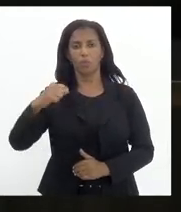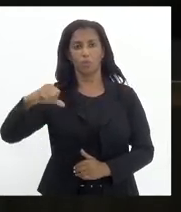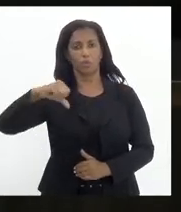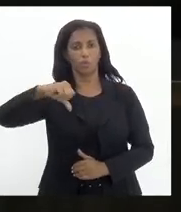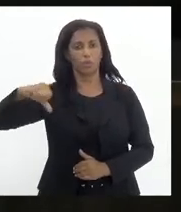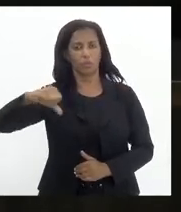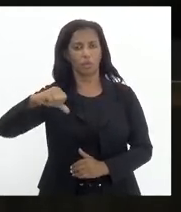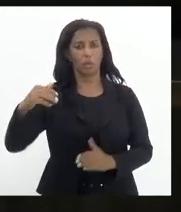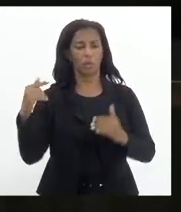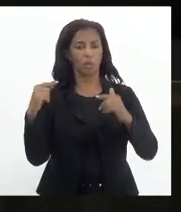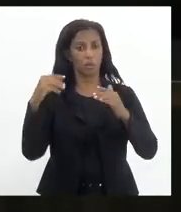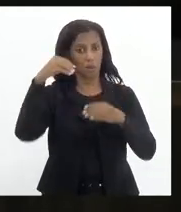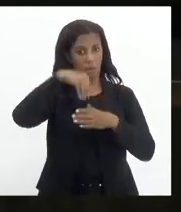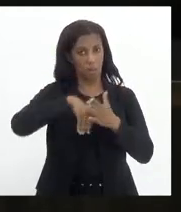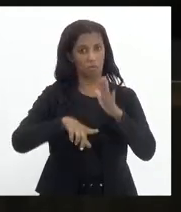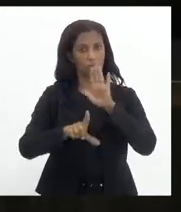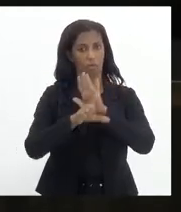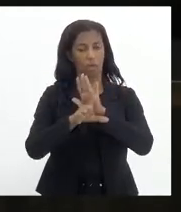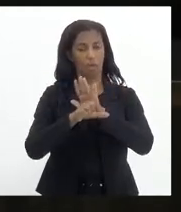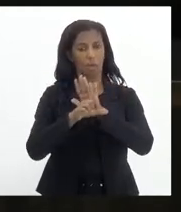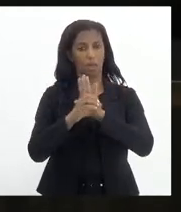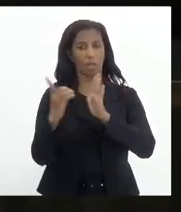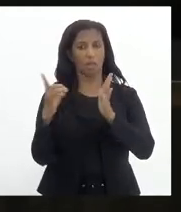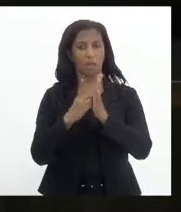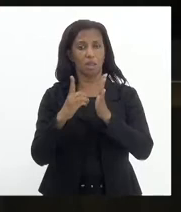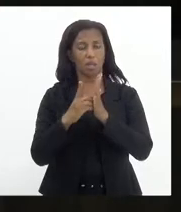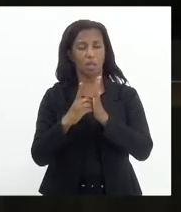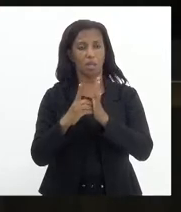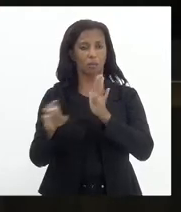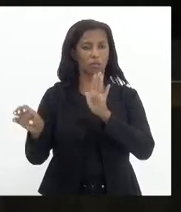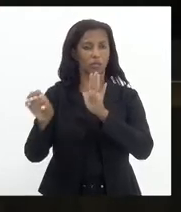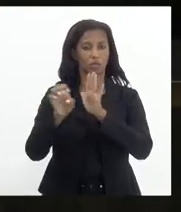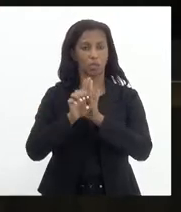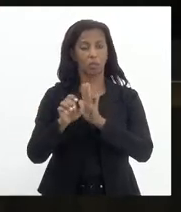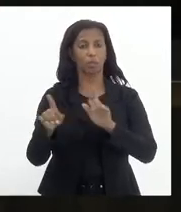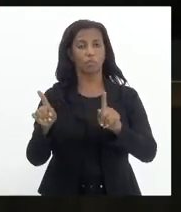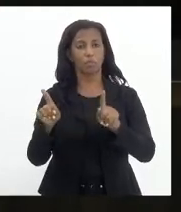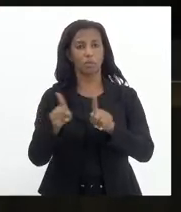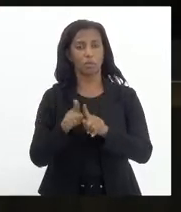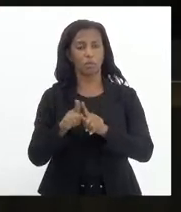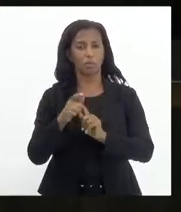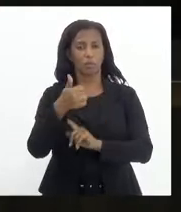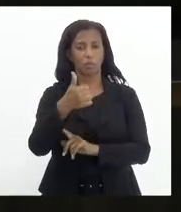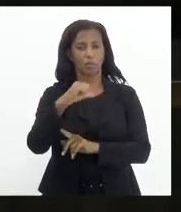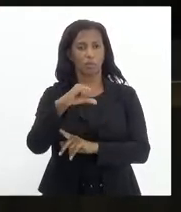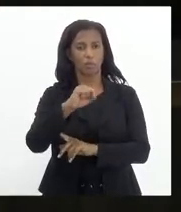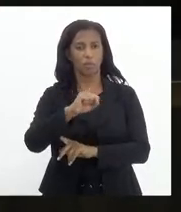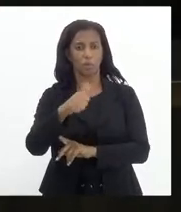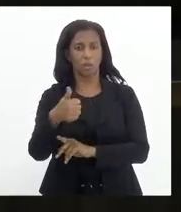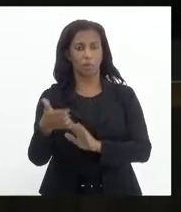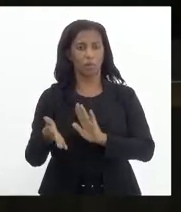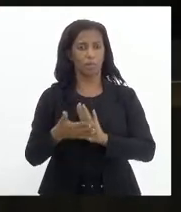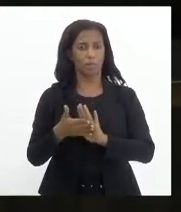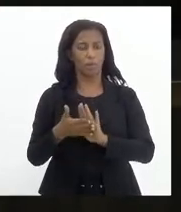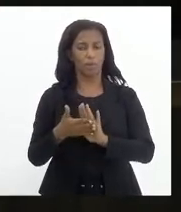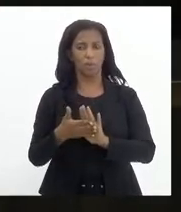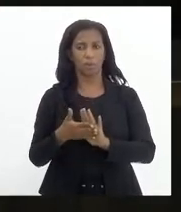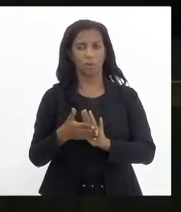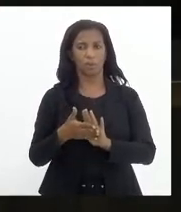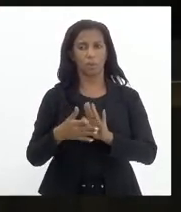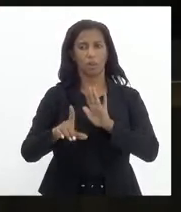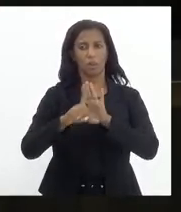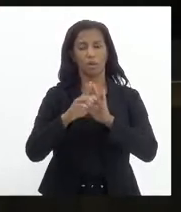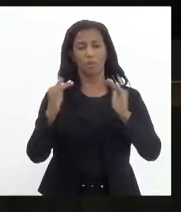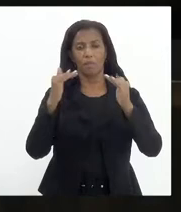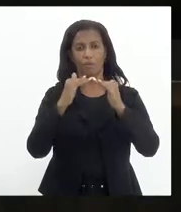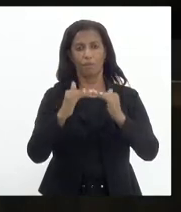880 de 85 e decreto estadual 4.582 de 81. Parecida comissão de indicação legislativa,